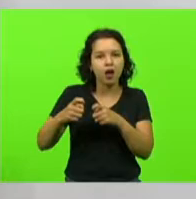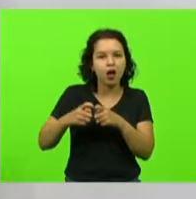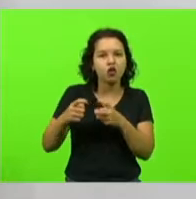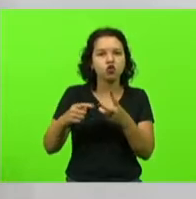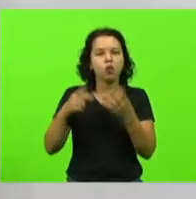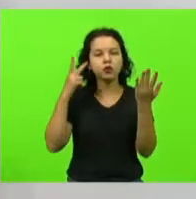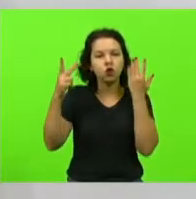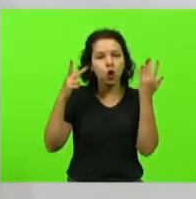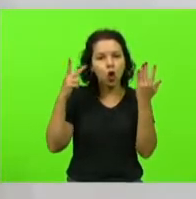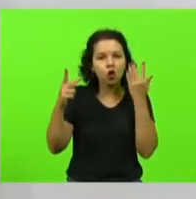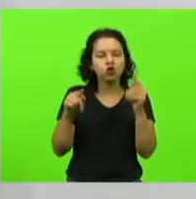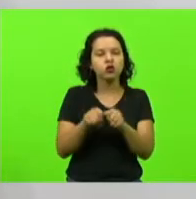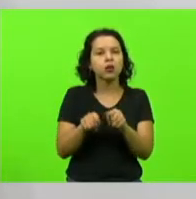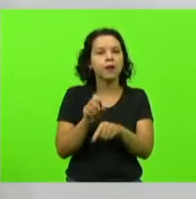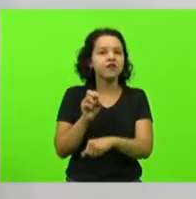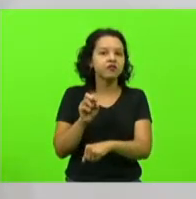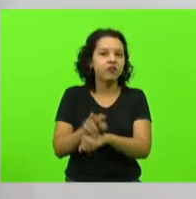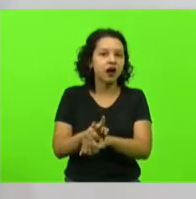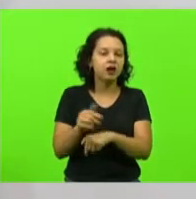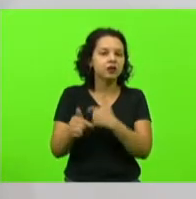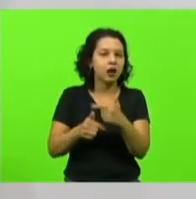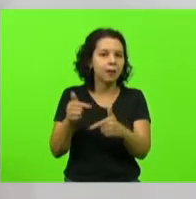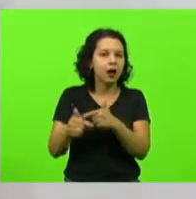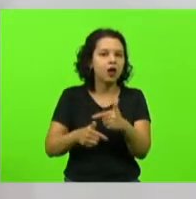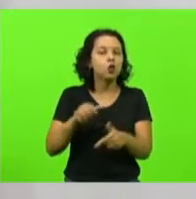e vaga de emprego no CINE.